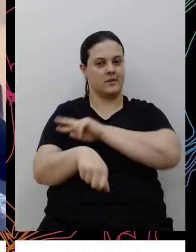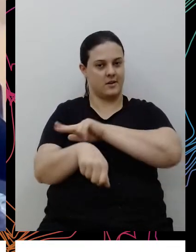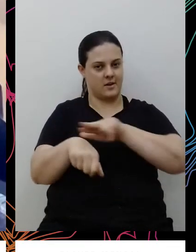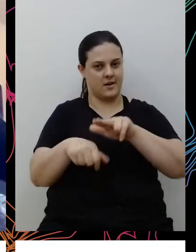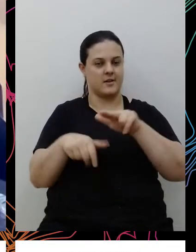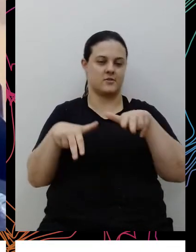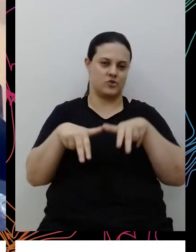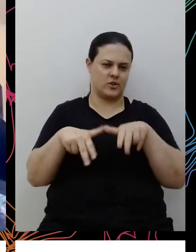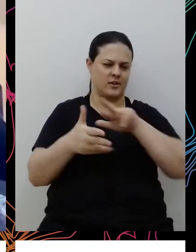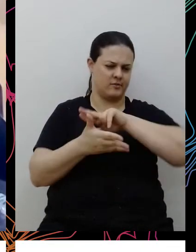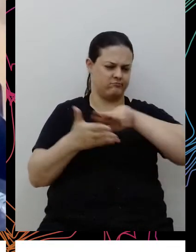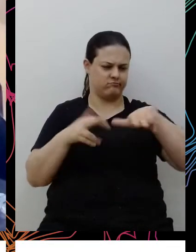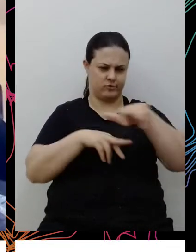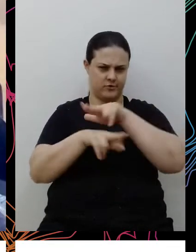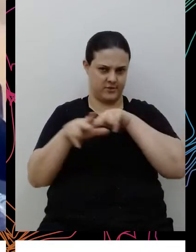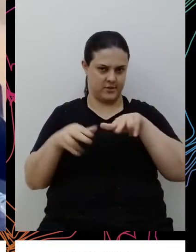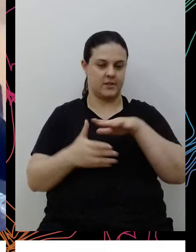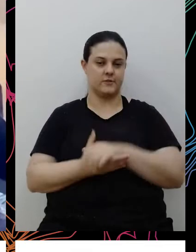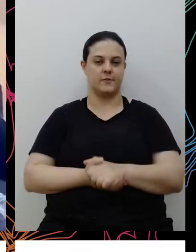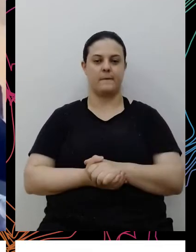de gênero, de diversidade como um todo.